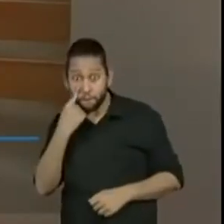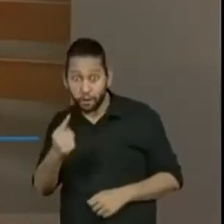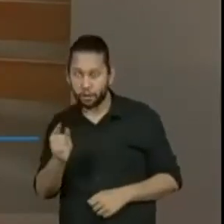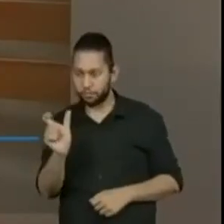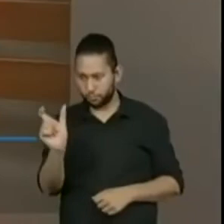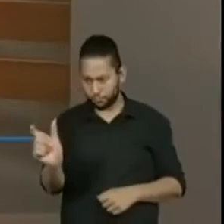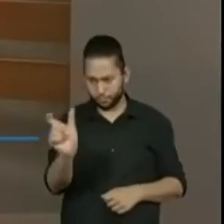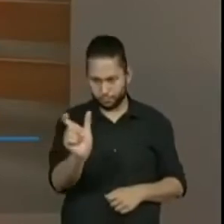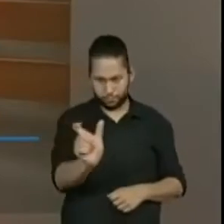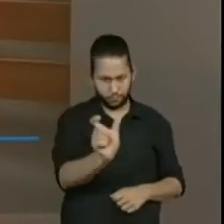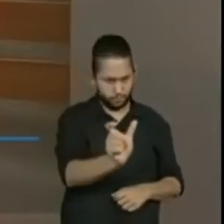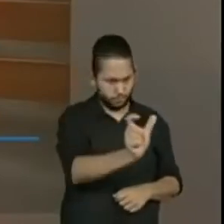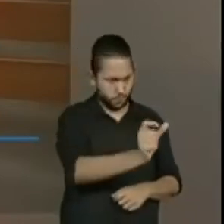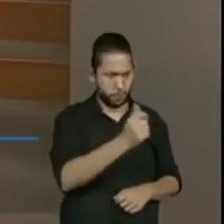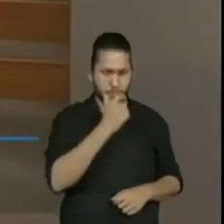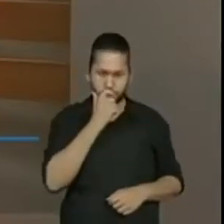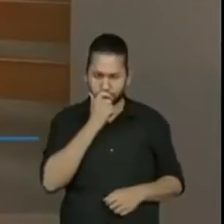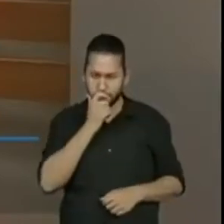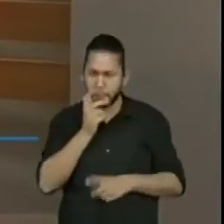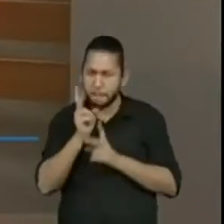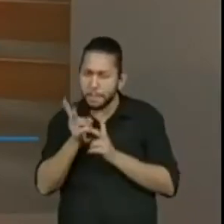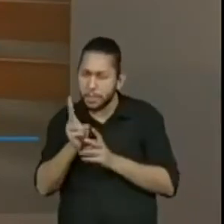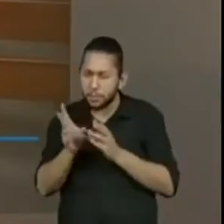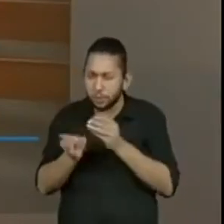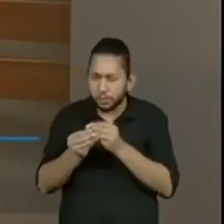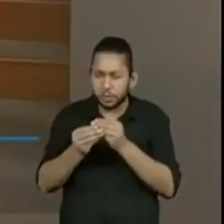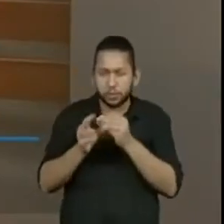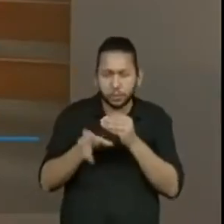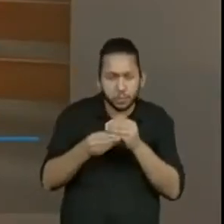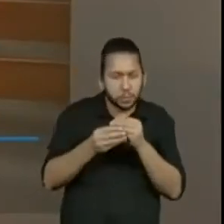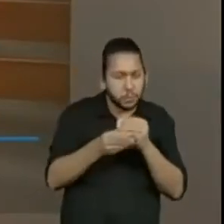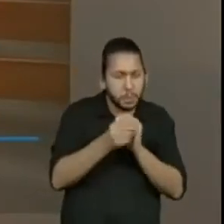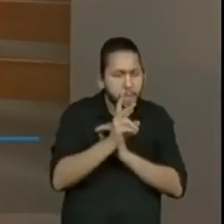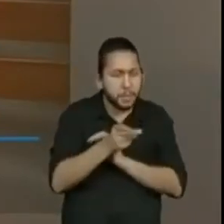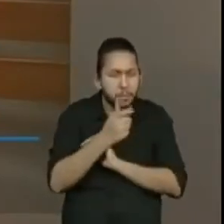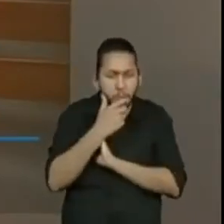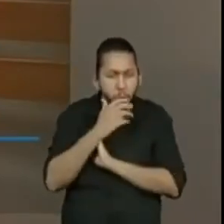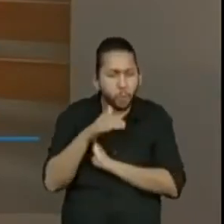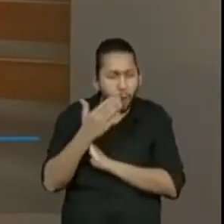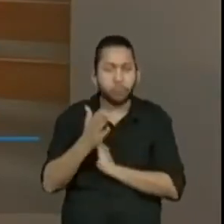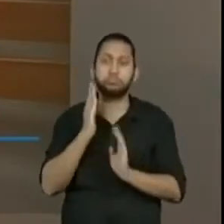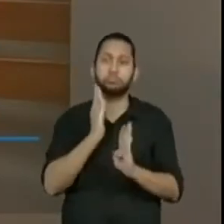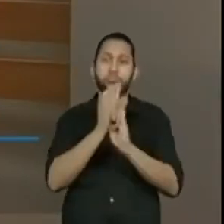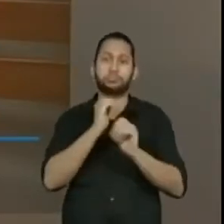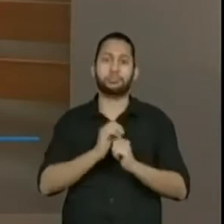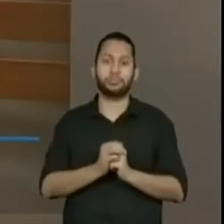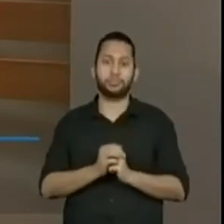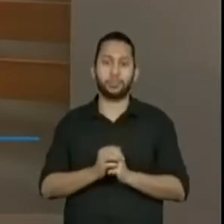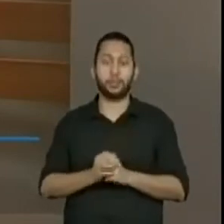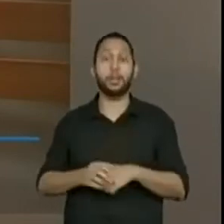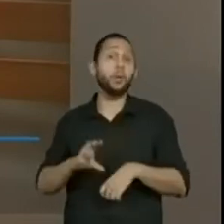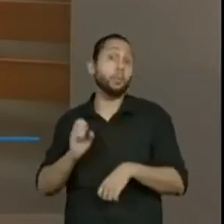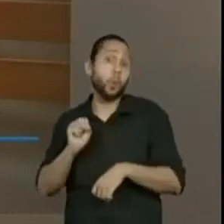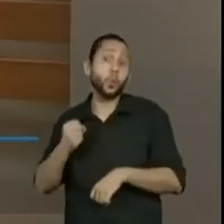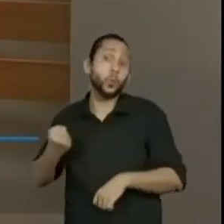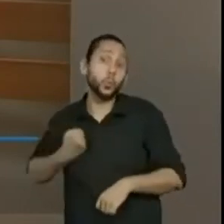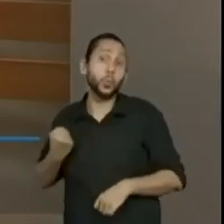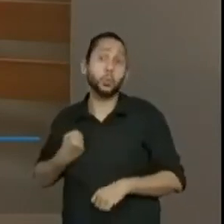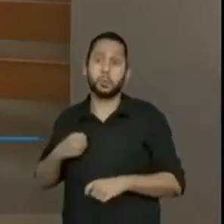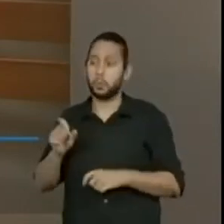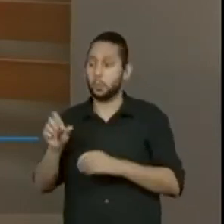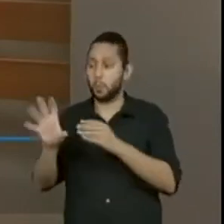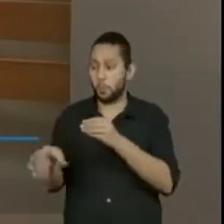é a regularidade. De quanto em quanto esse número está pulando? De quanto em quanto esse tempo está pulando?